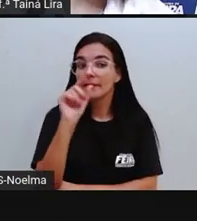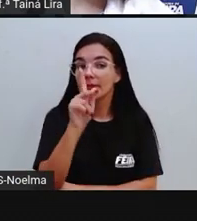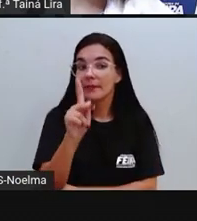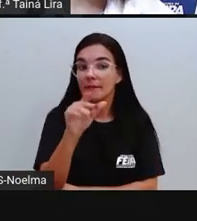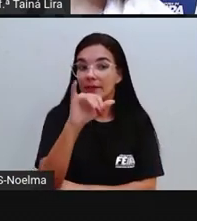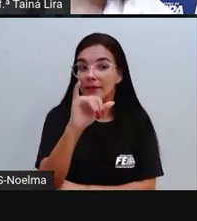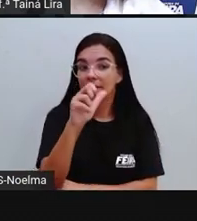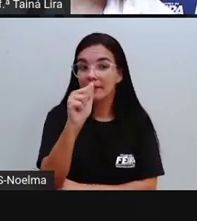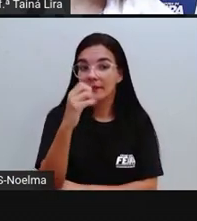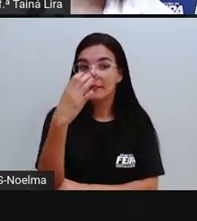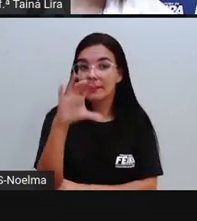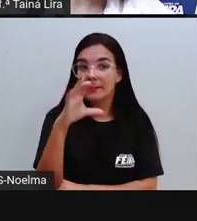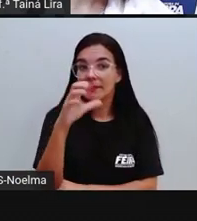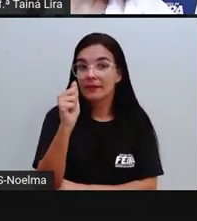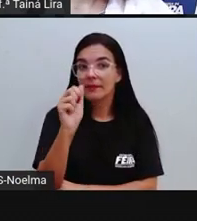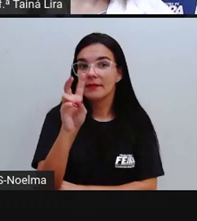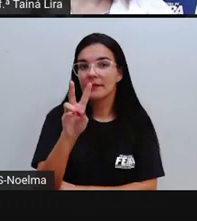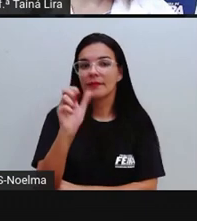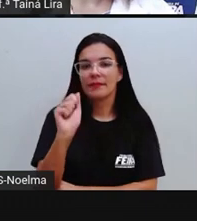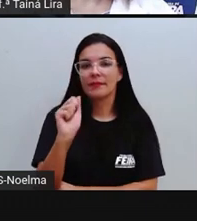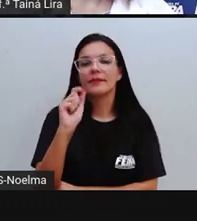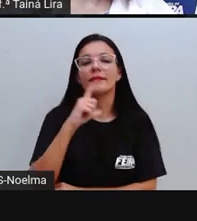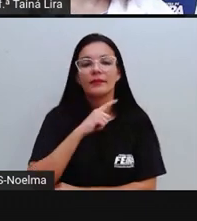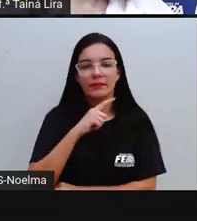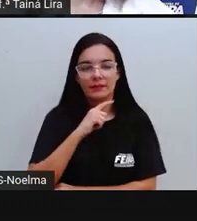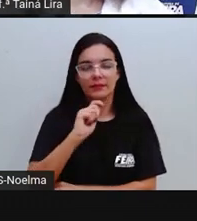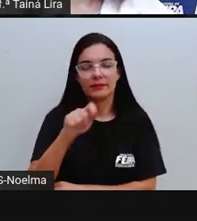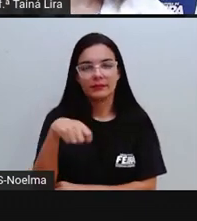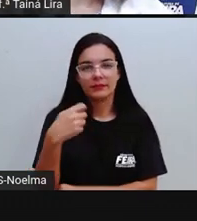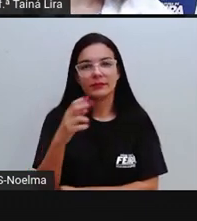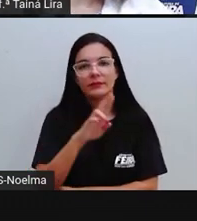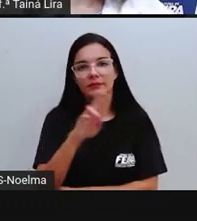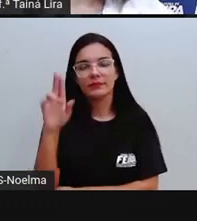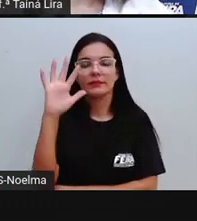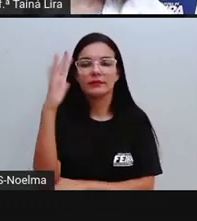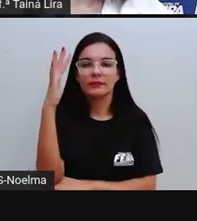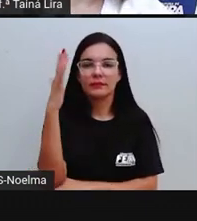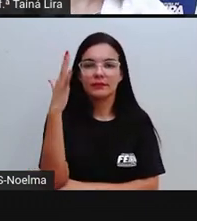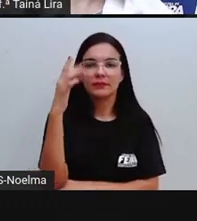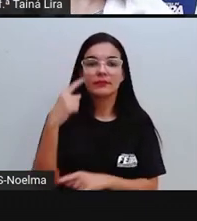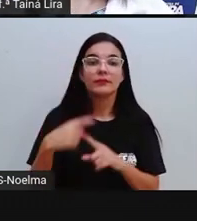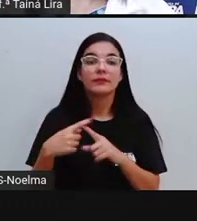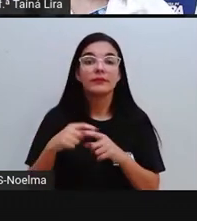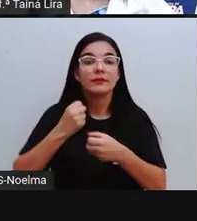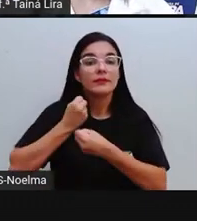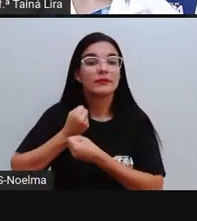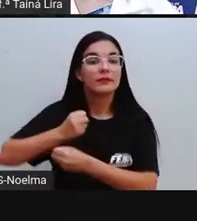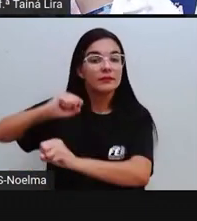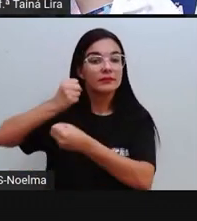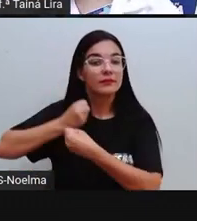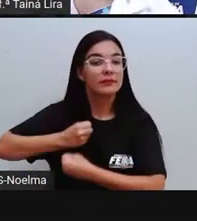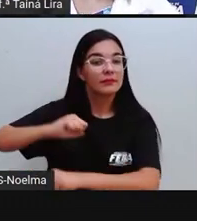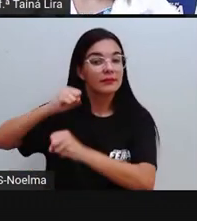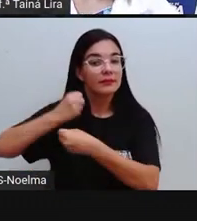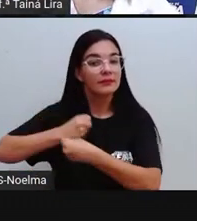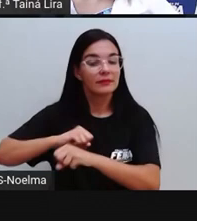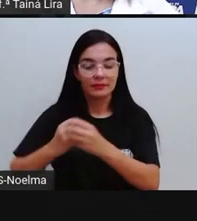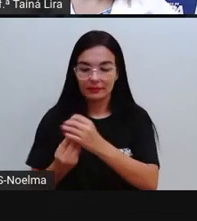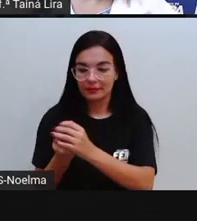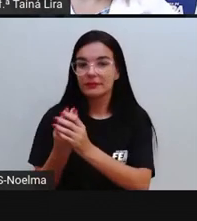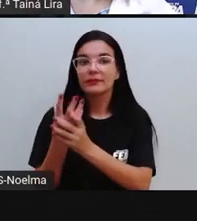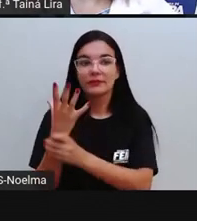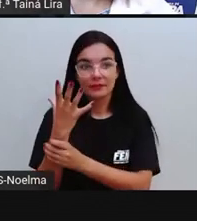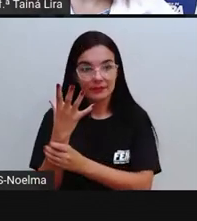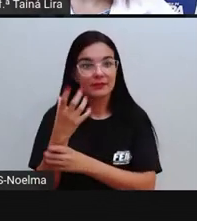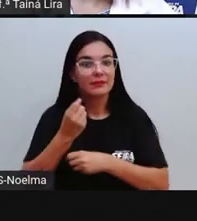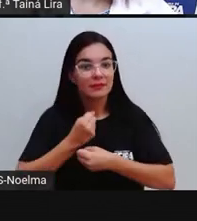amarrando, está carregando, e a piaçava serve principalmente ali na criação da vassoura. É aquela piaçava